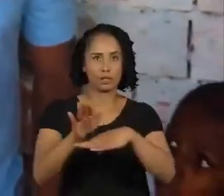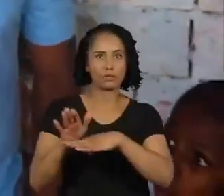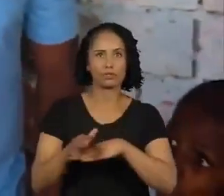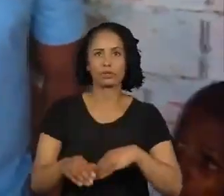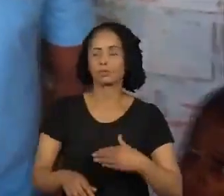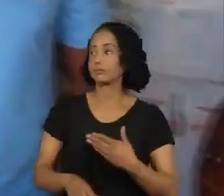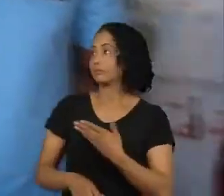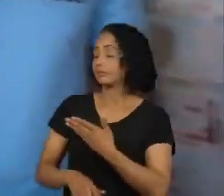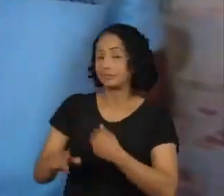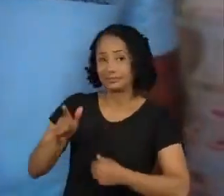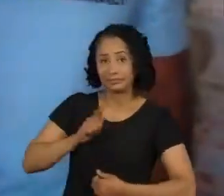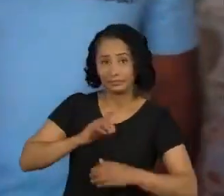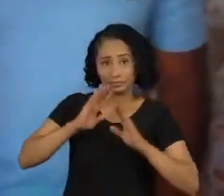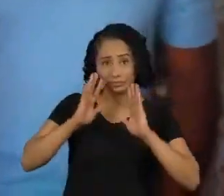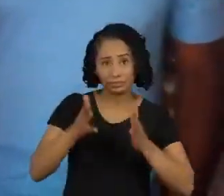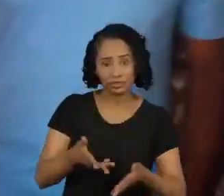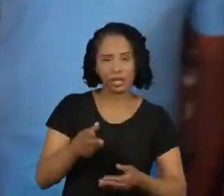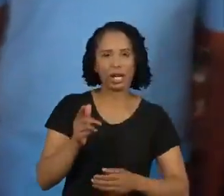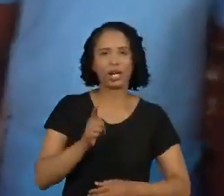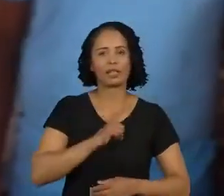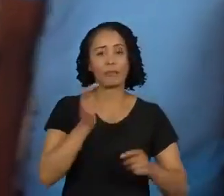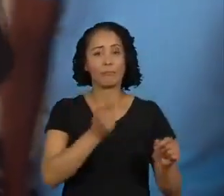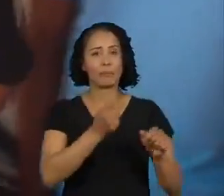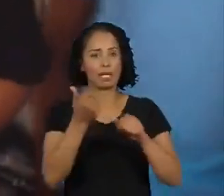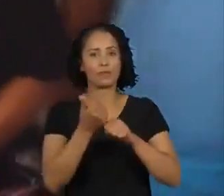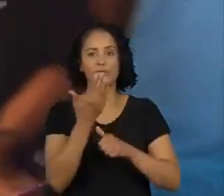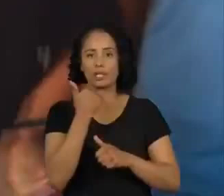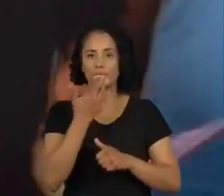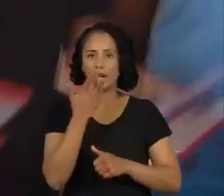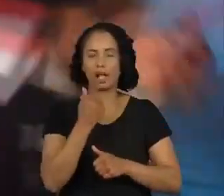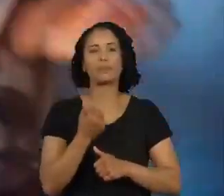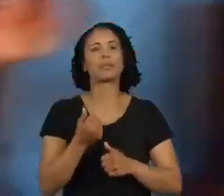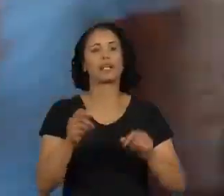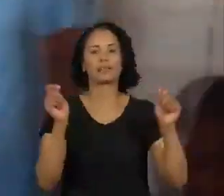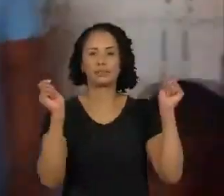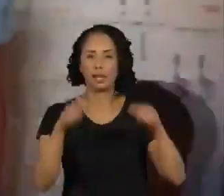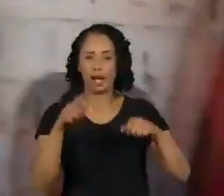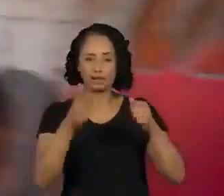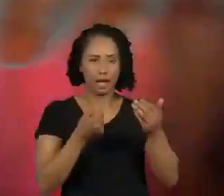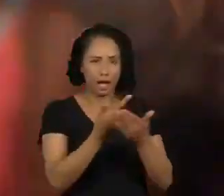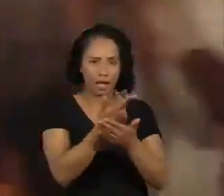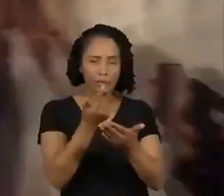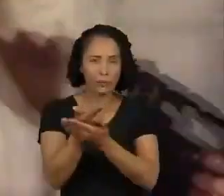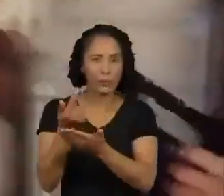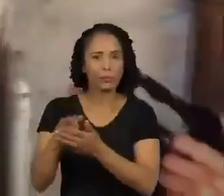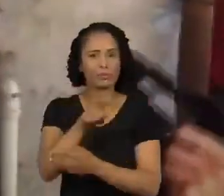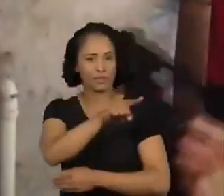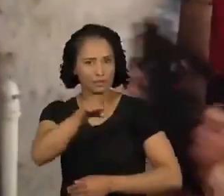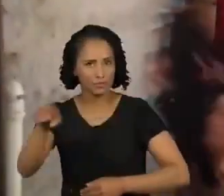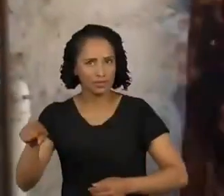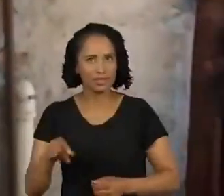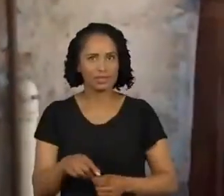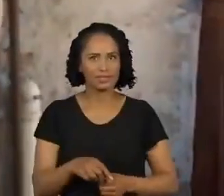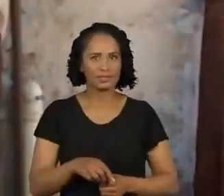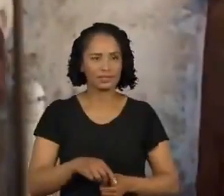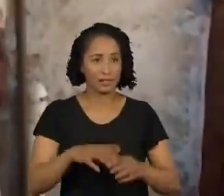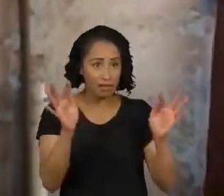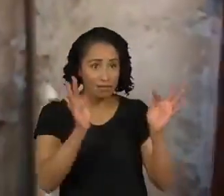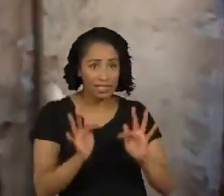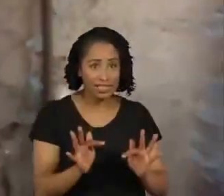cartões vale a alimentação para vocês fazerem a compra de vocês. Cada... Ficou feliz?